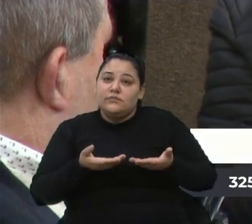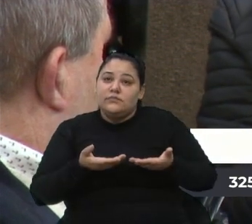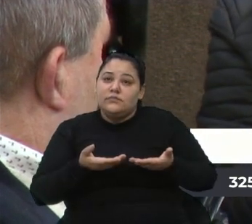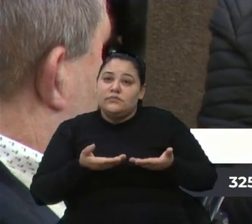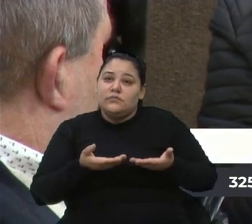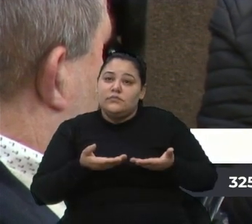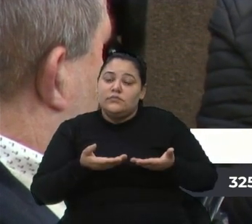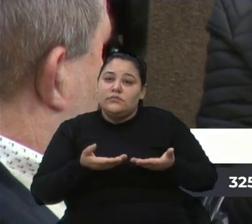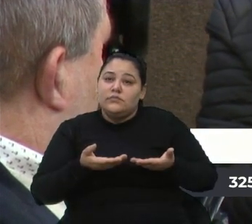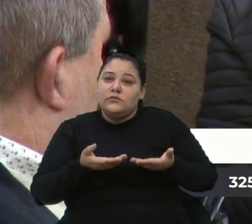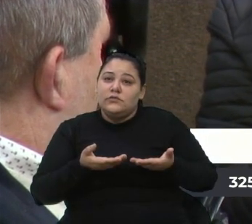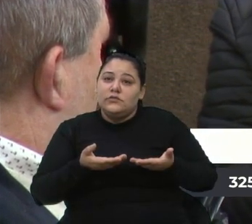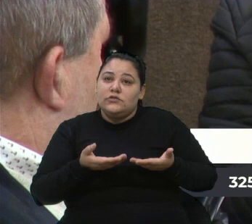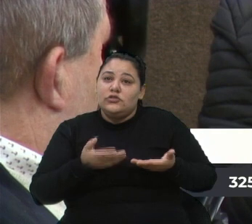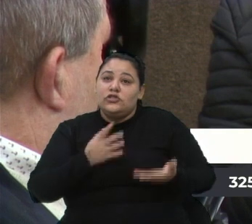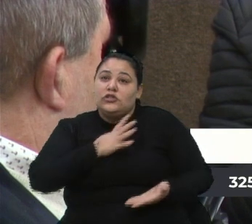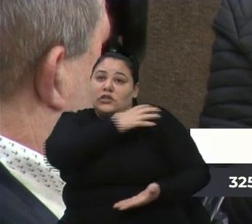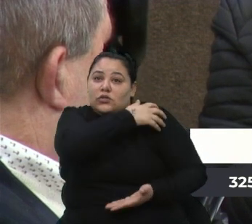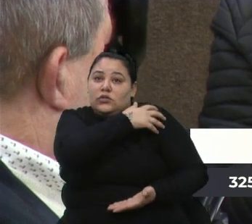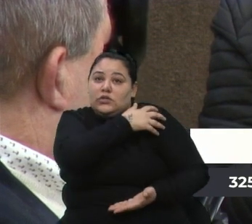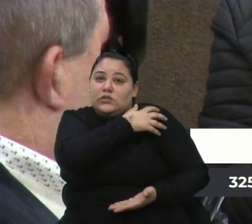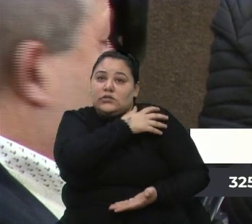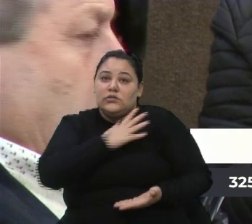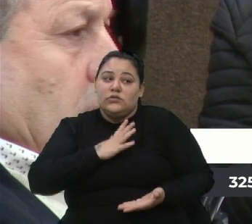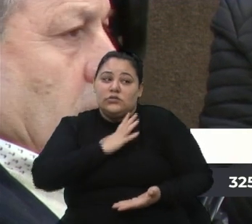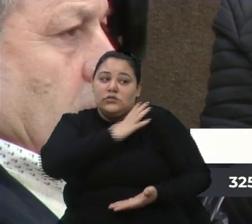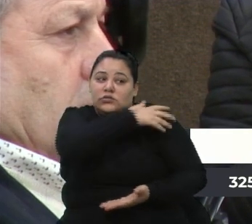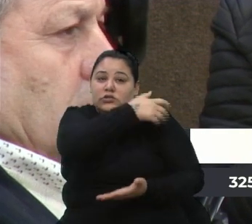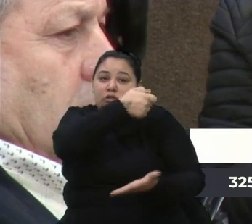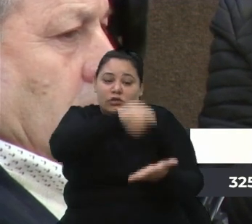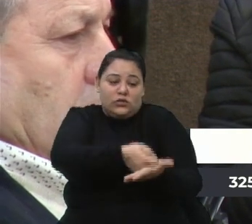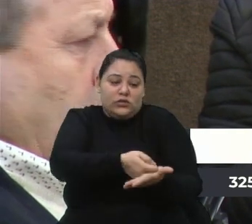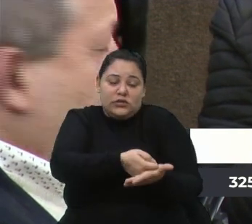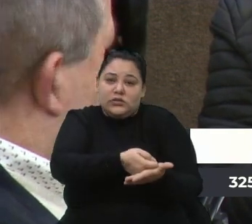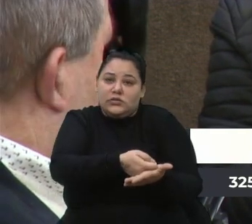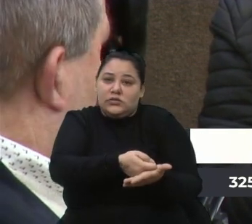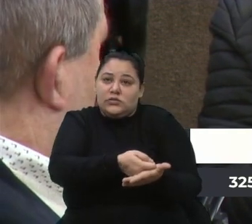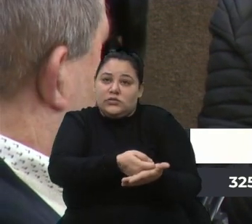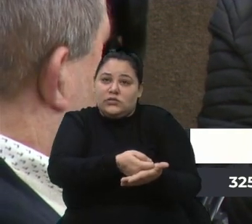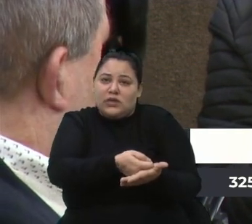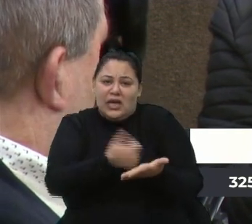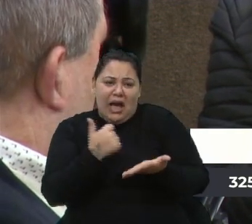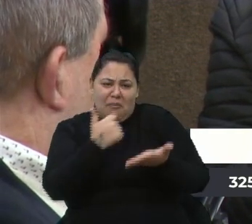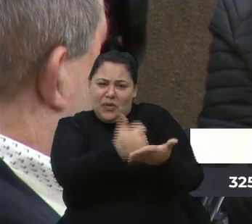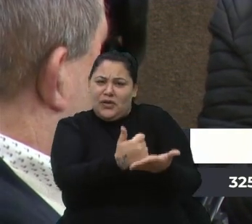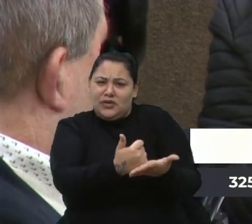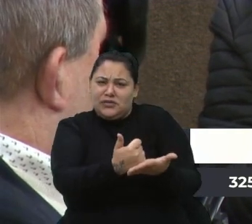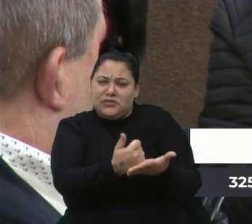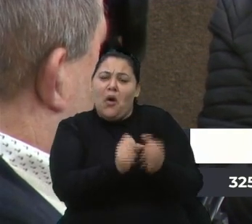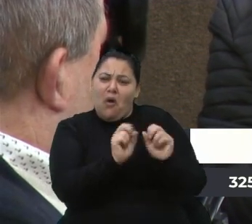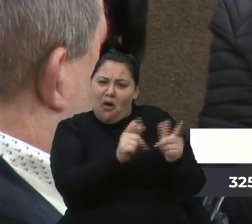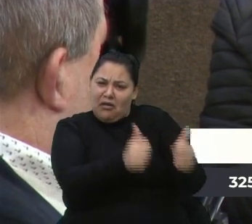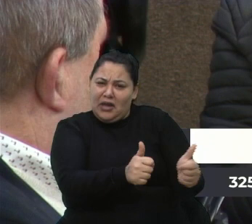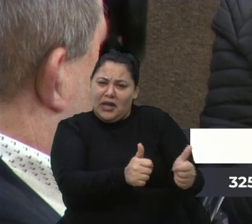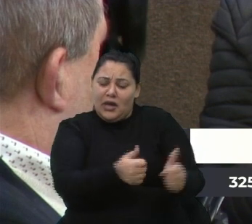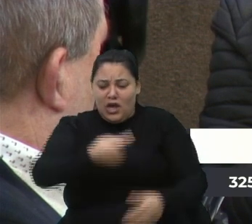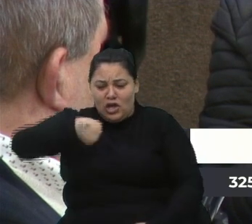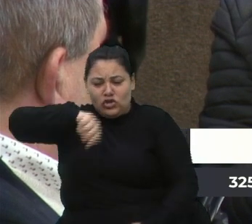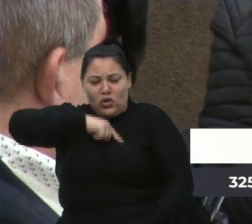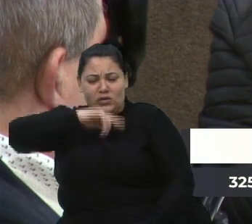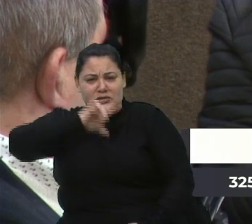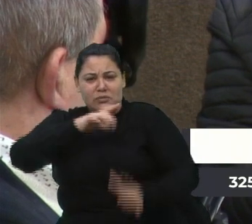vermelho. E aí está tudo certo. E aí nós, que temos uma opinião, não podemos expor uma opinião.